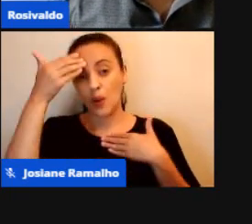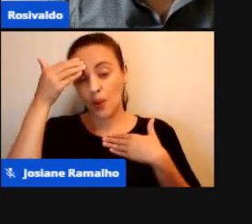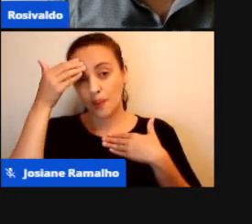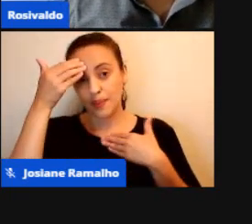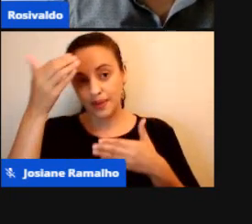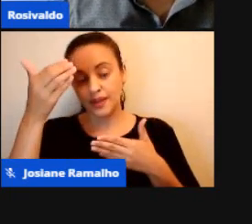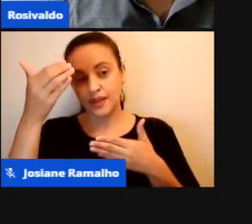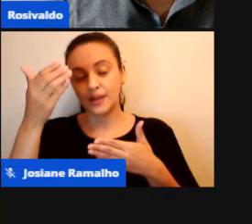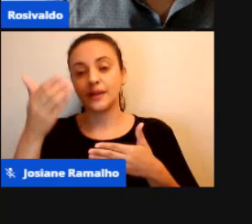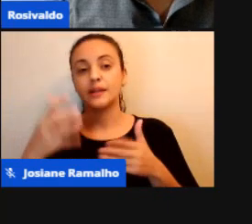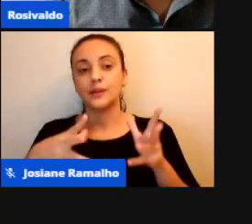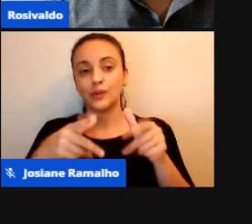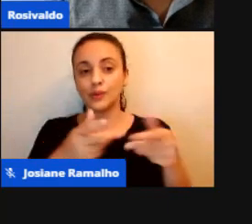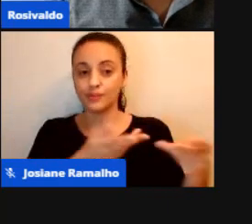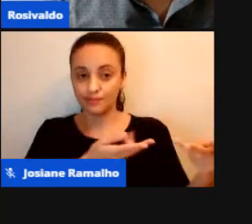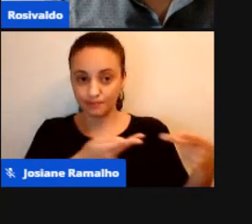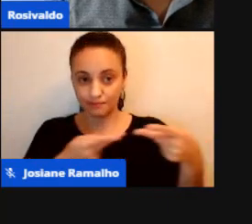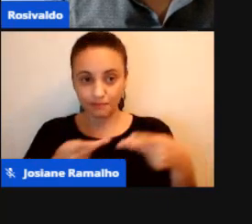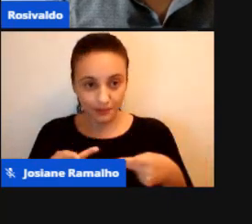pelo convite.